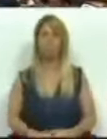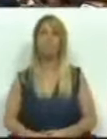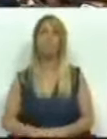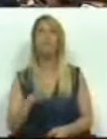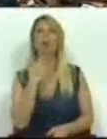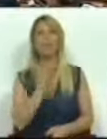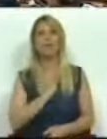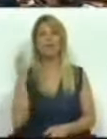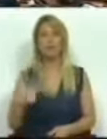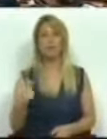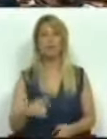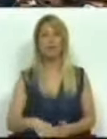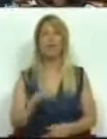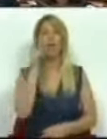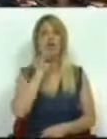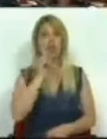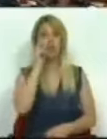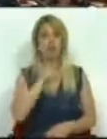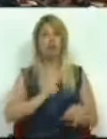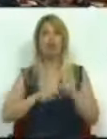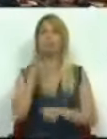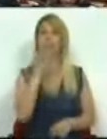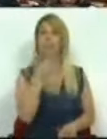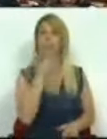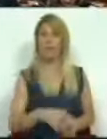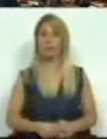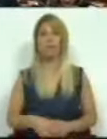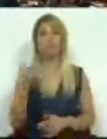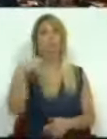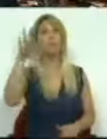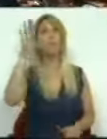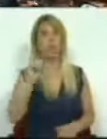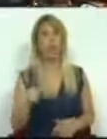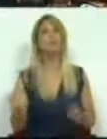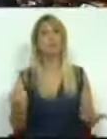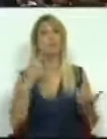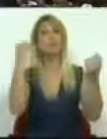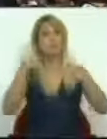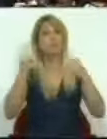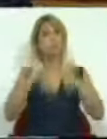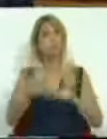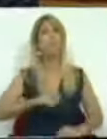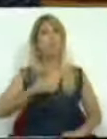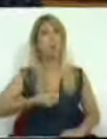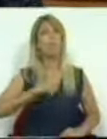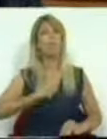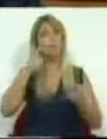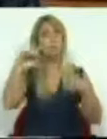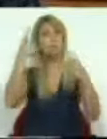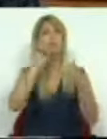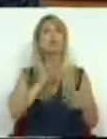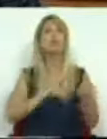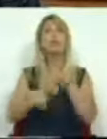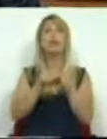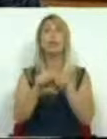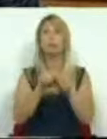Muito obrigado Sr. Presidente, Srs. e Srs. Deputados. O potencialista partilha, obviamente, da preocupação expressa pela Sra.